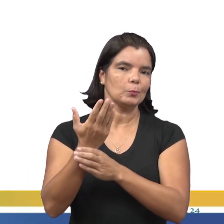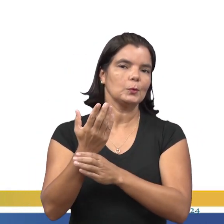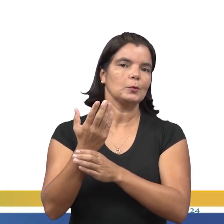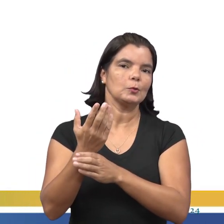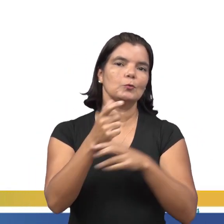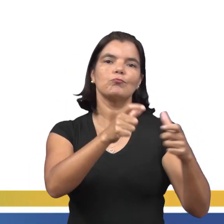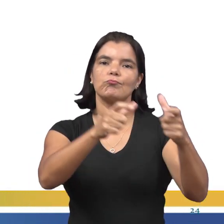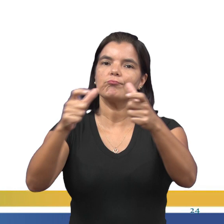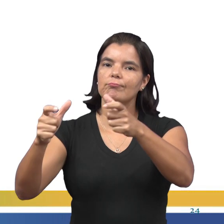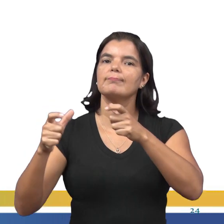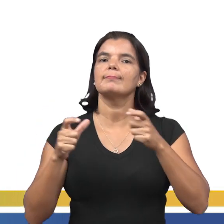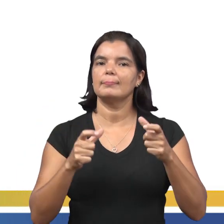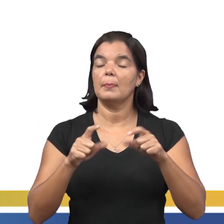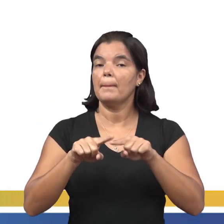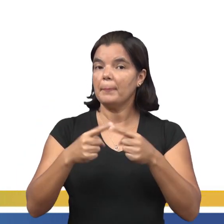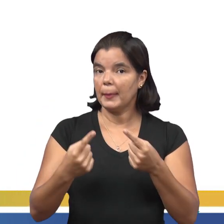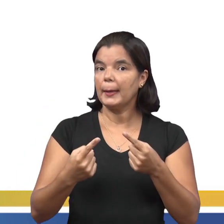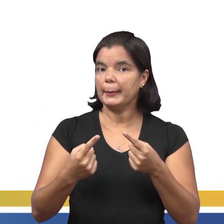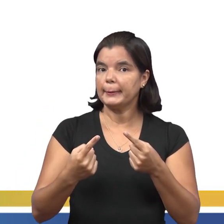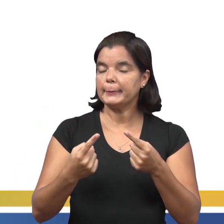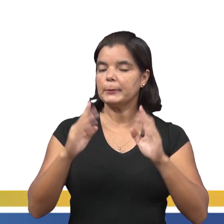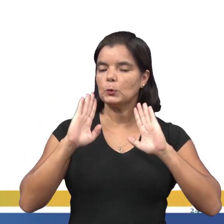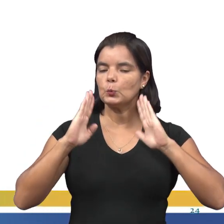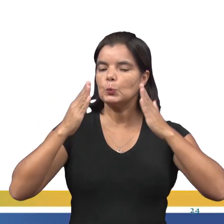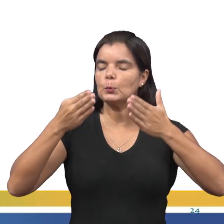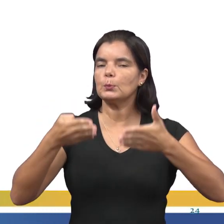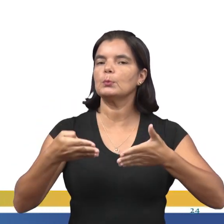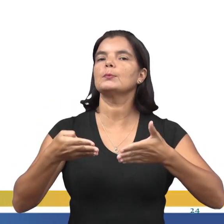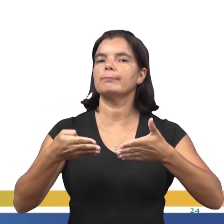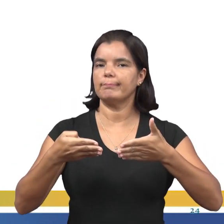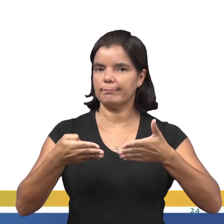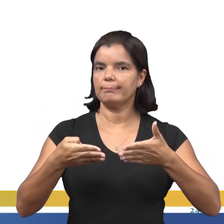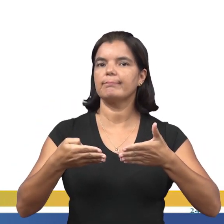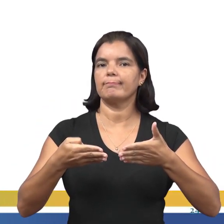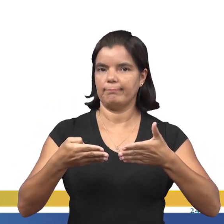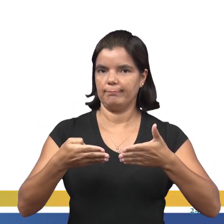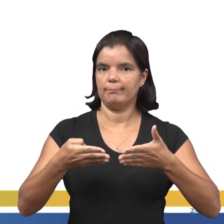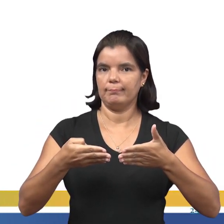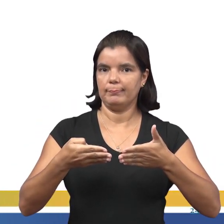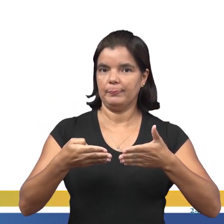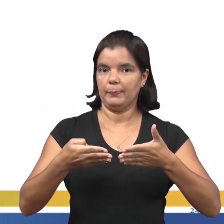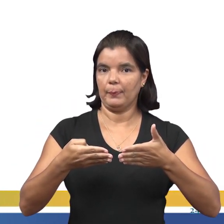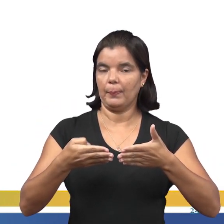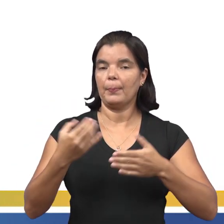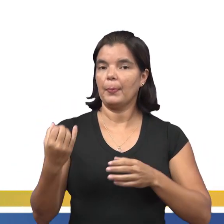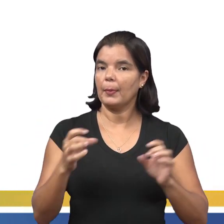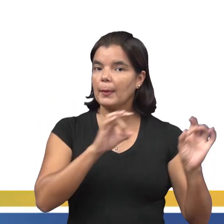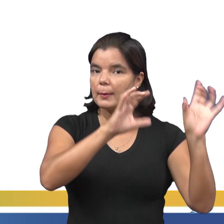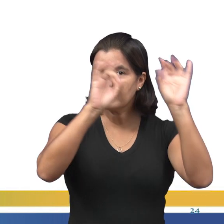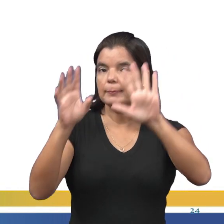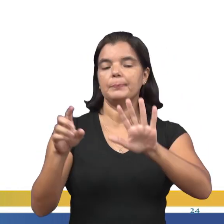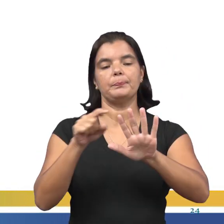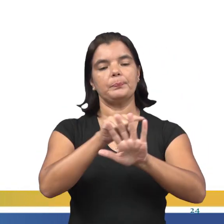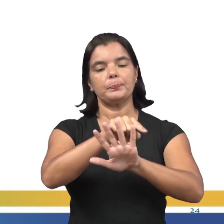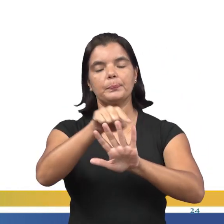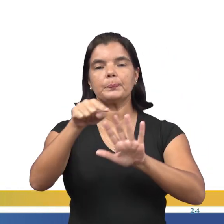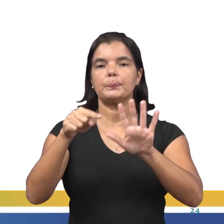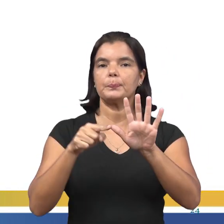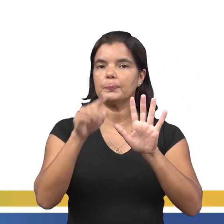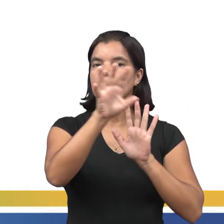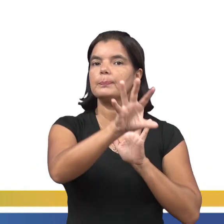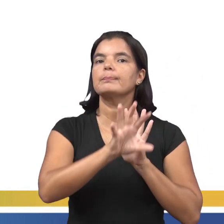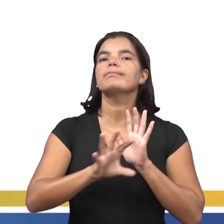regionalizações. Mas vamos nos concentrar, estamos nos concentrando nessa em especial, das cinco macro